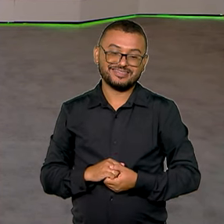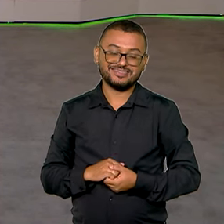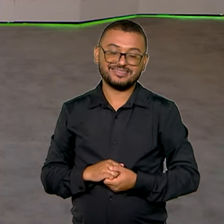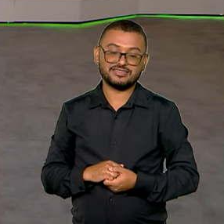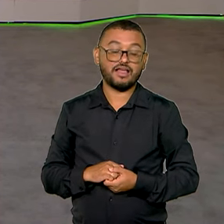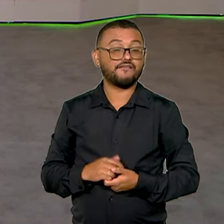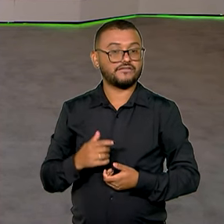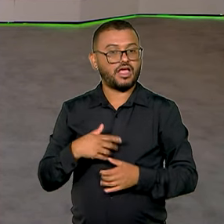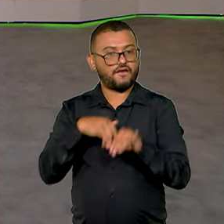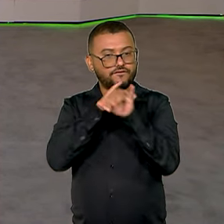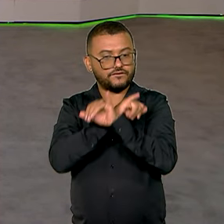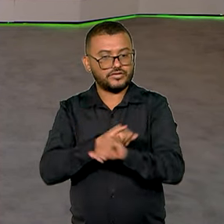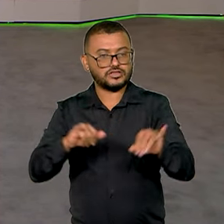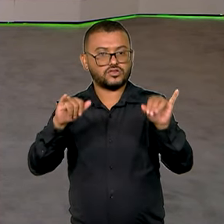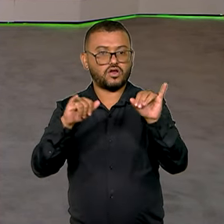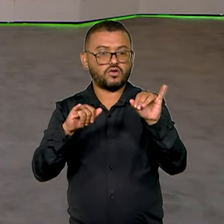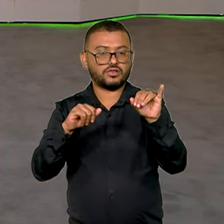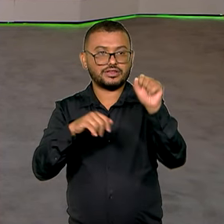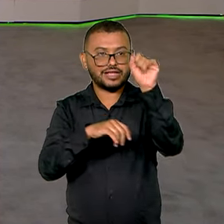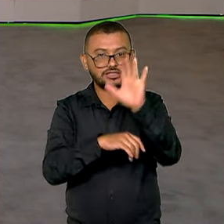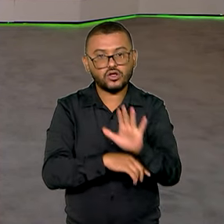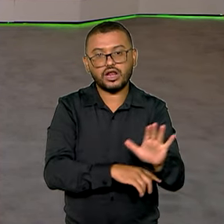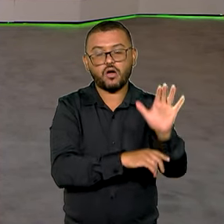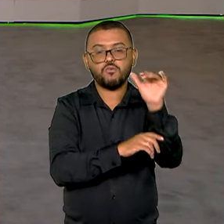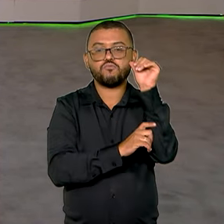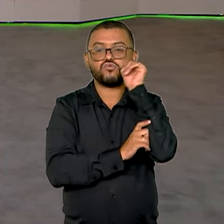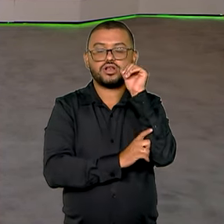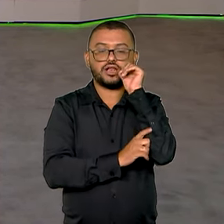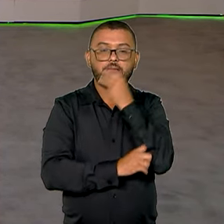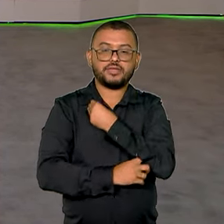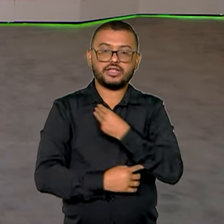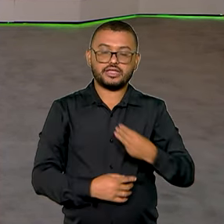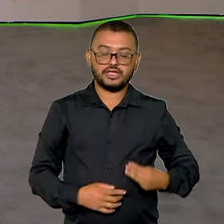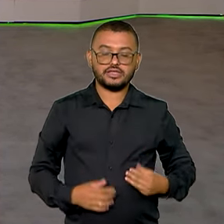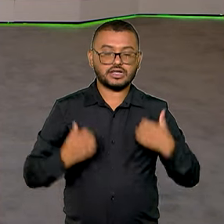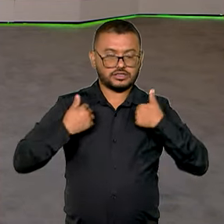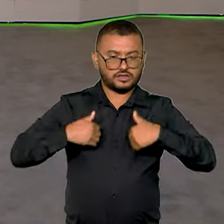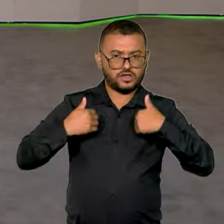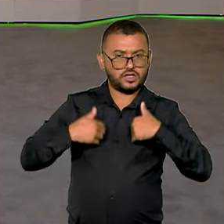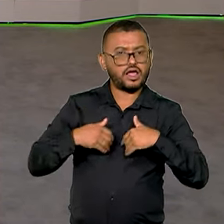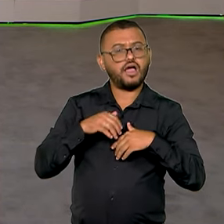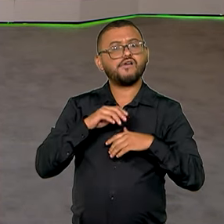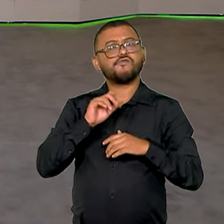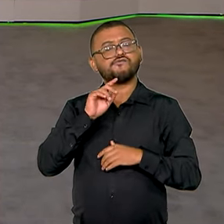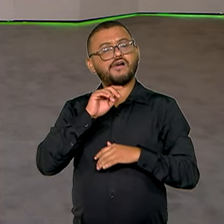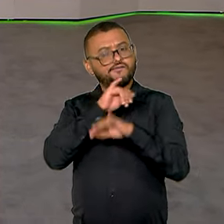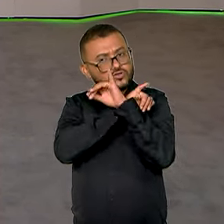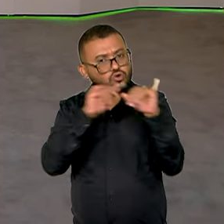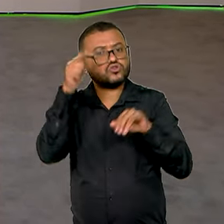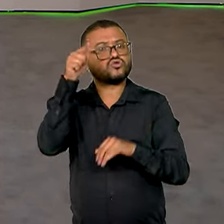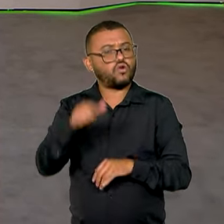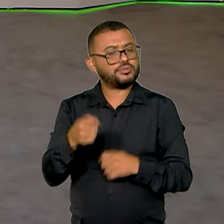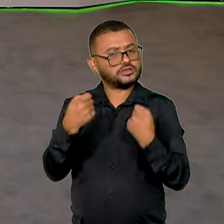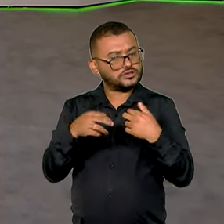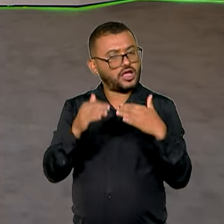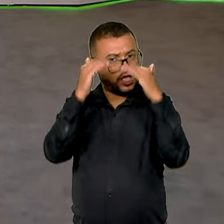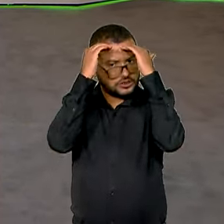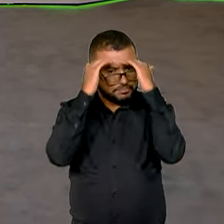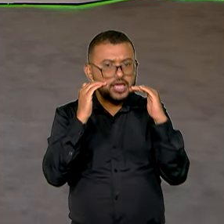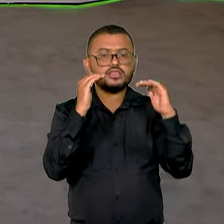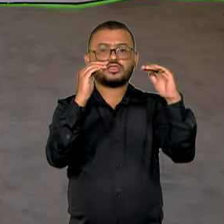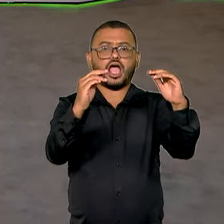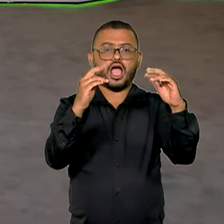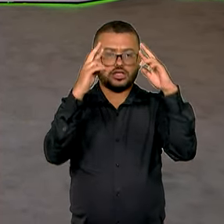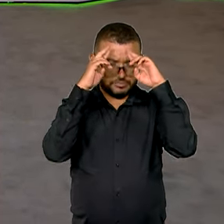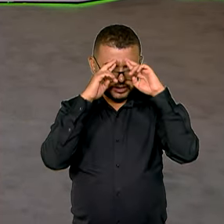E em pronunciamento em rede nacional, a ministra das mulheres, Cida Gonçalves, reforçou a importância do respeito e da